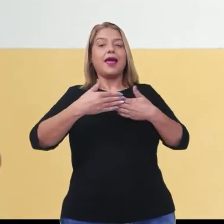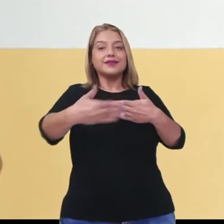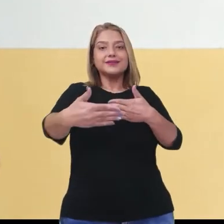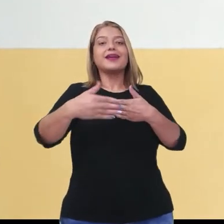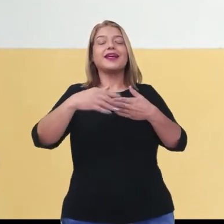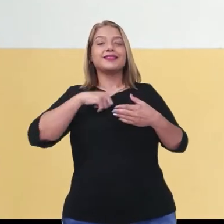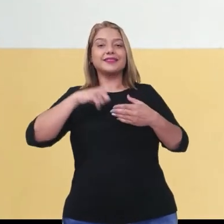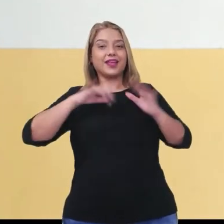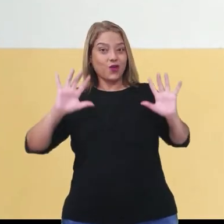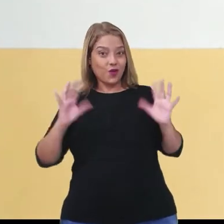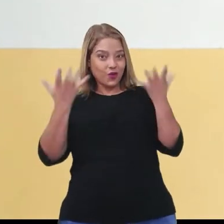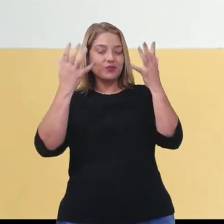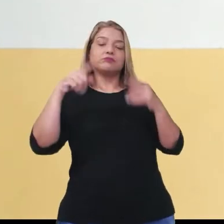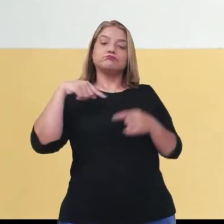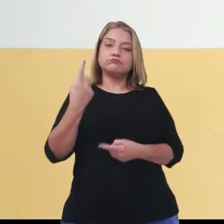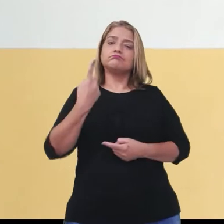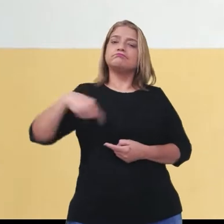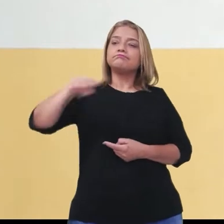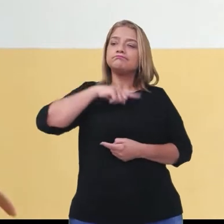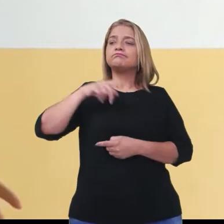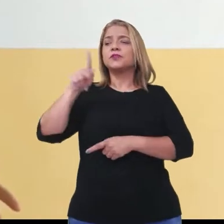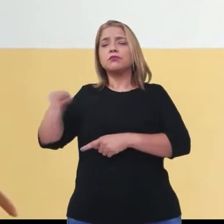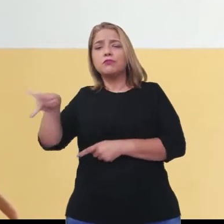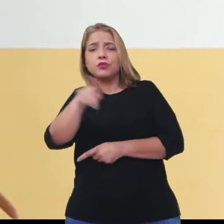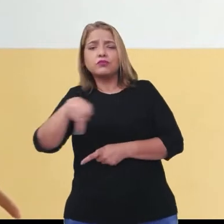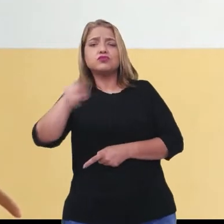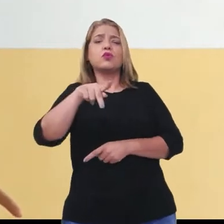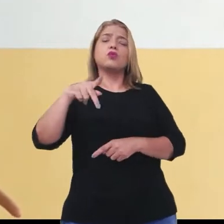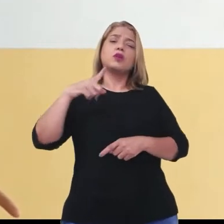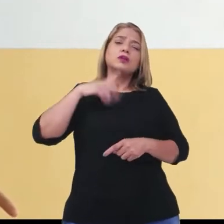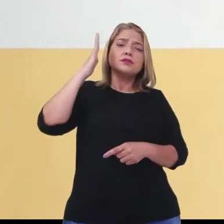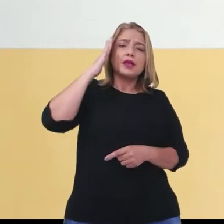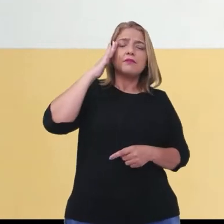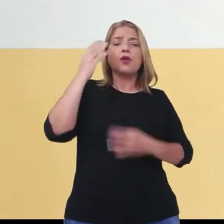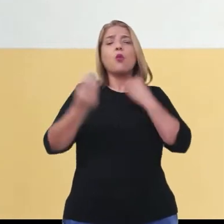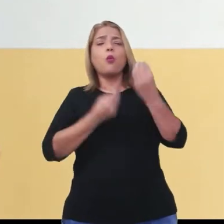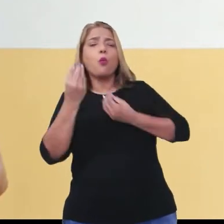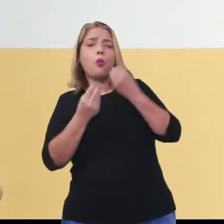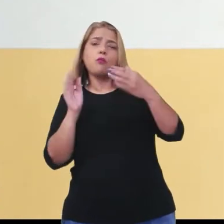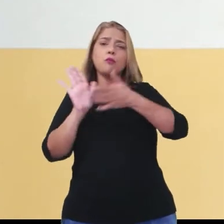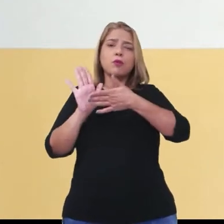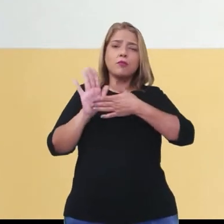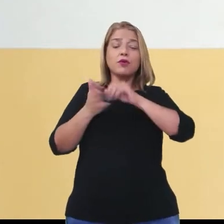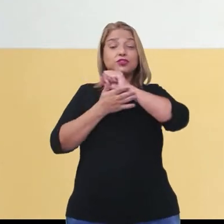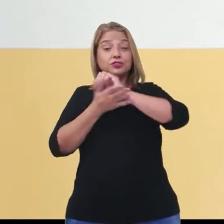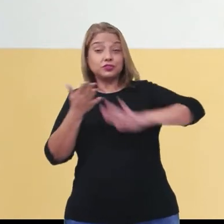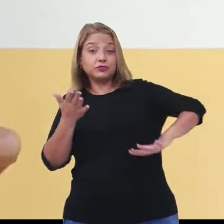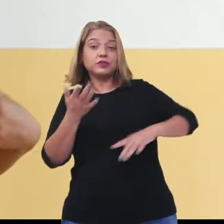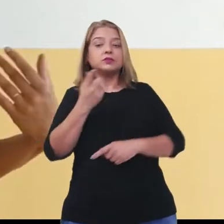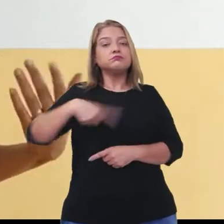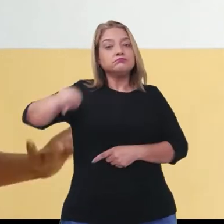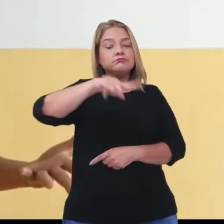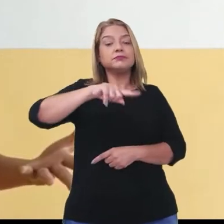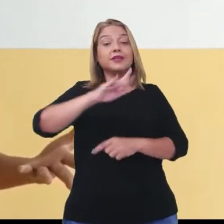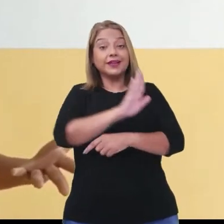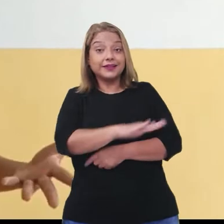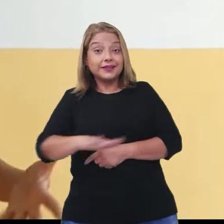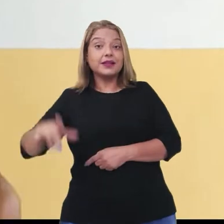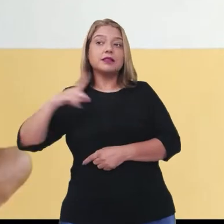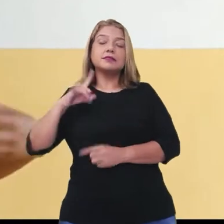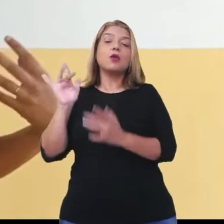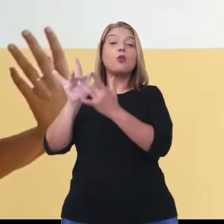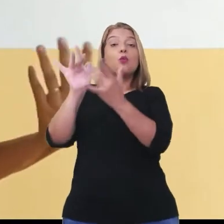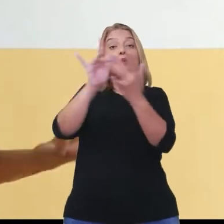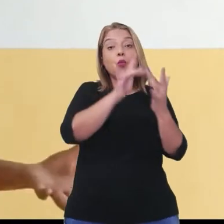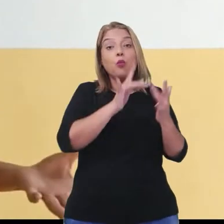foram desenvolvidas pelas educadoras diversas propostas de atividades que possibilitaram às crianças terem um contato com a